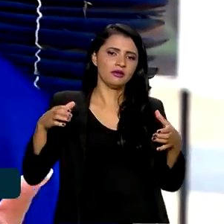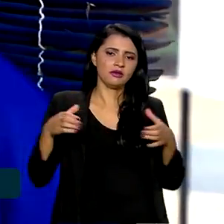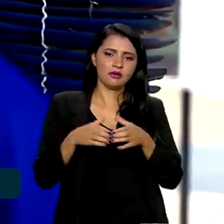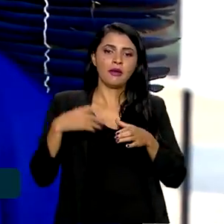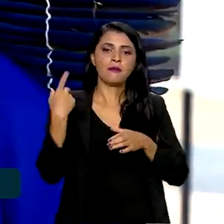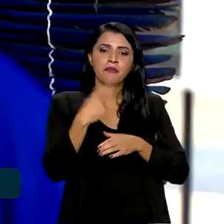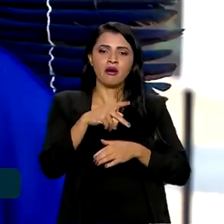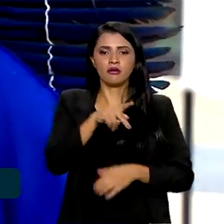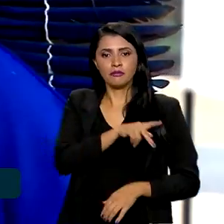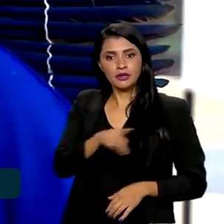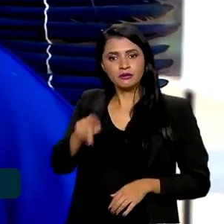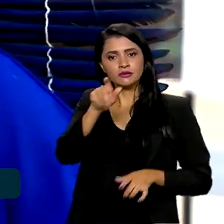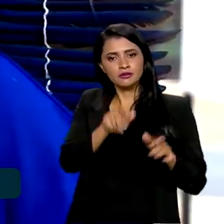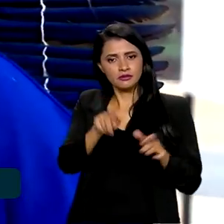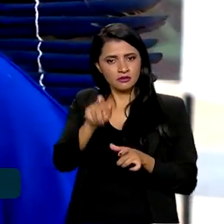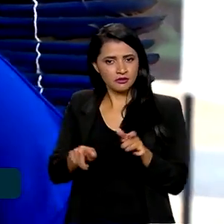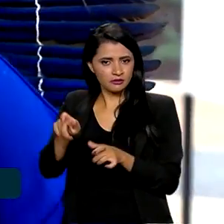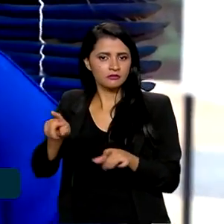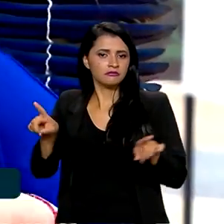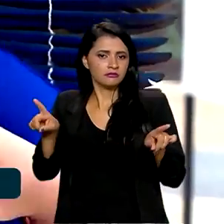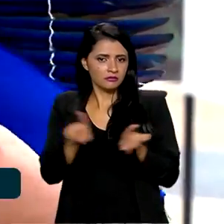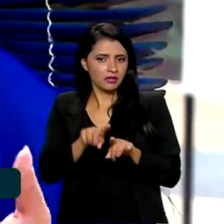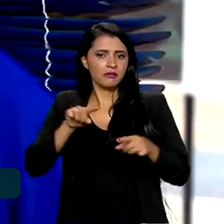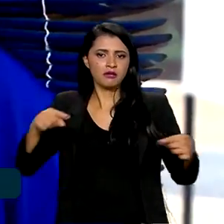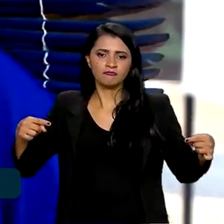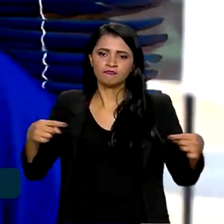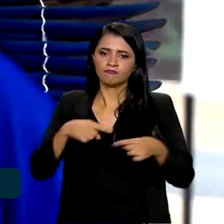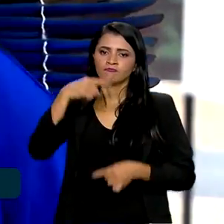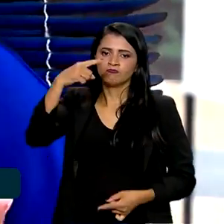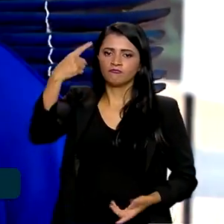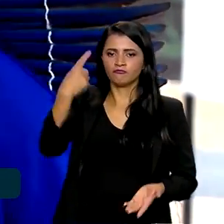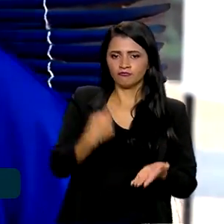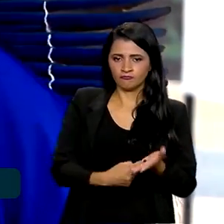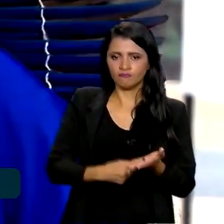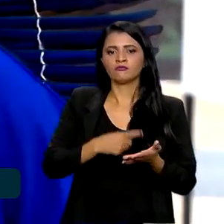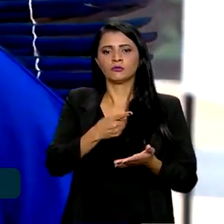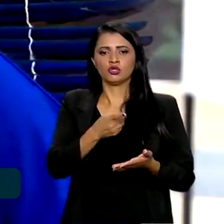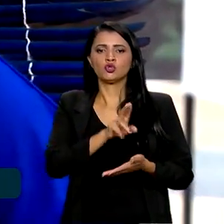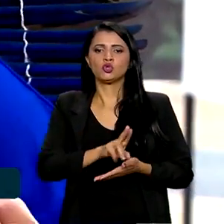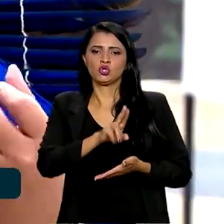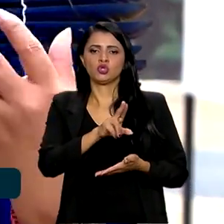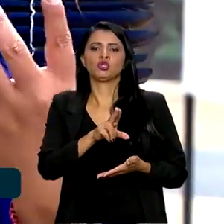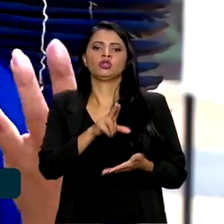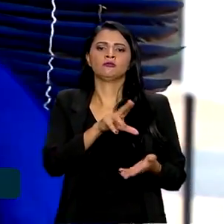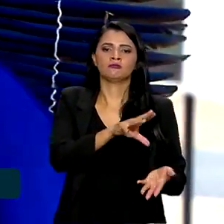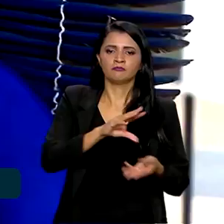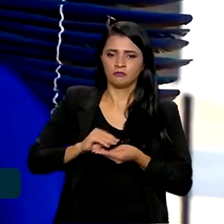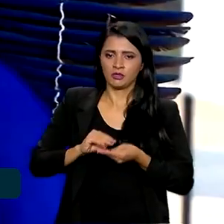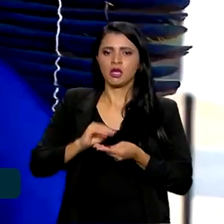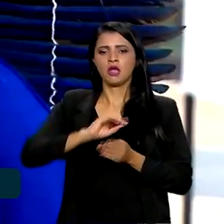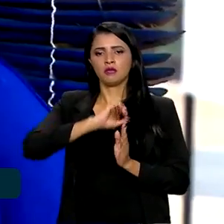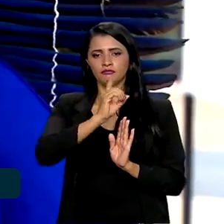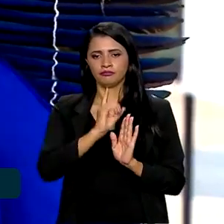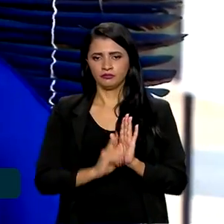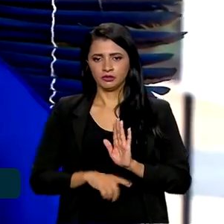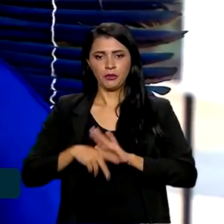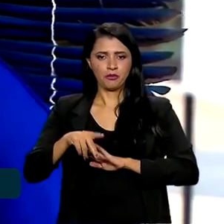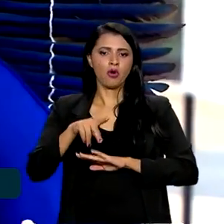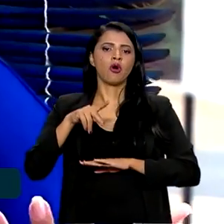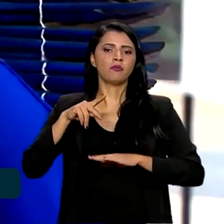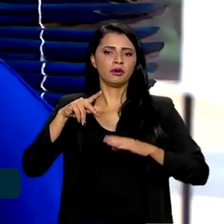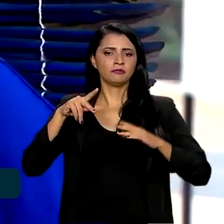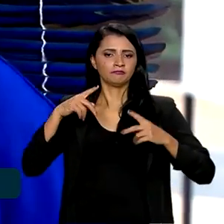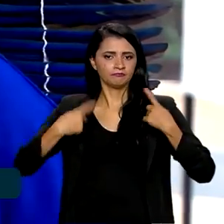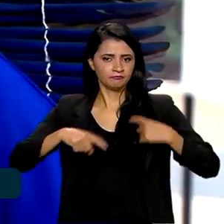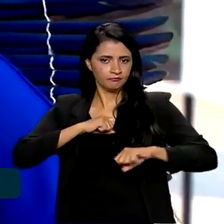para os presidentes. E que estão totalmente comprometidos de incorporar essas declarações das plenárias, né?